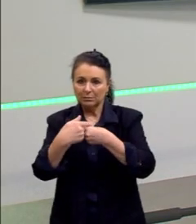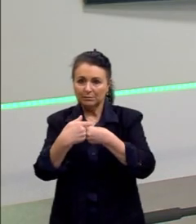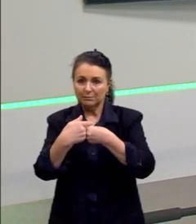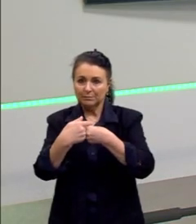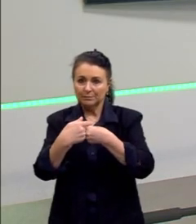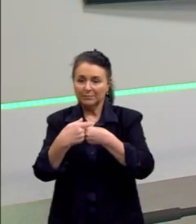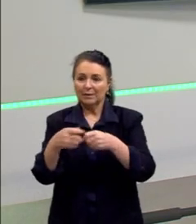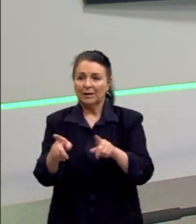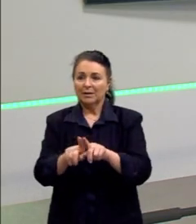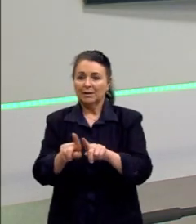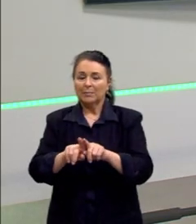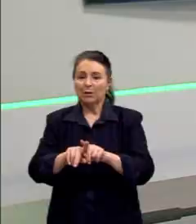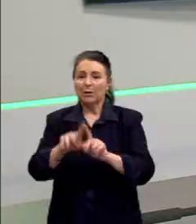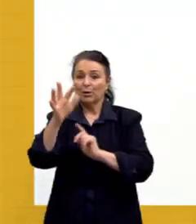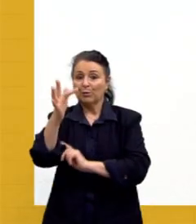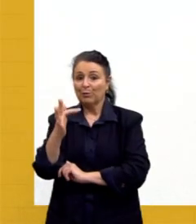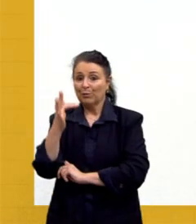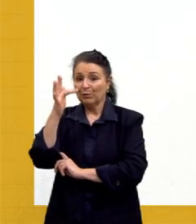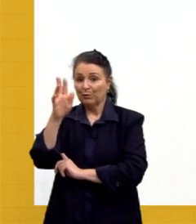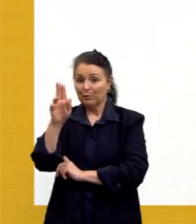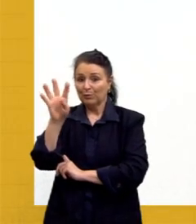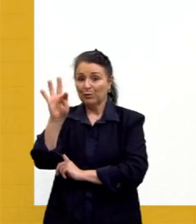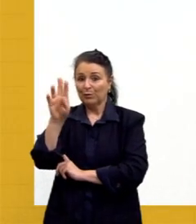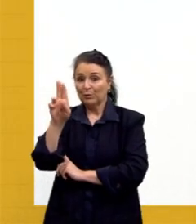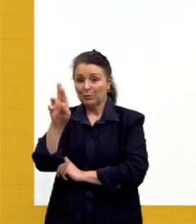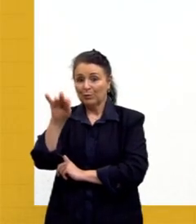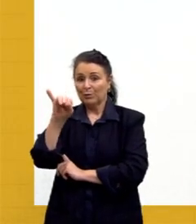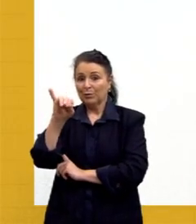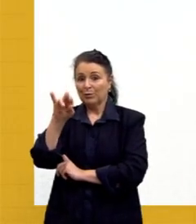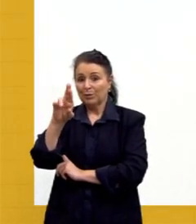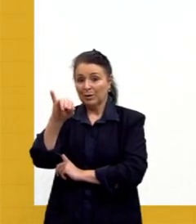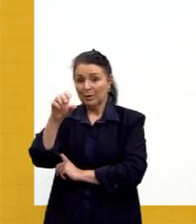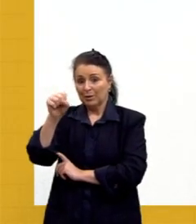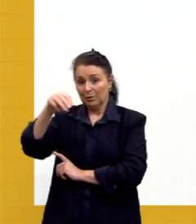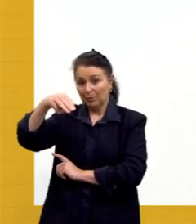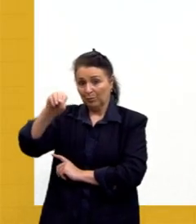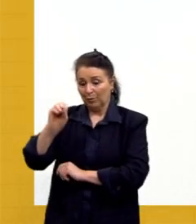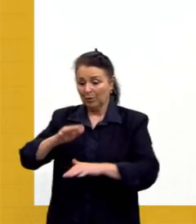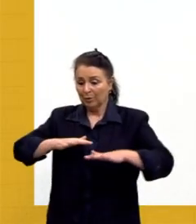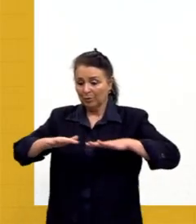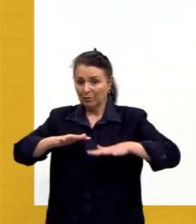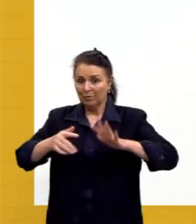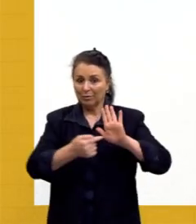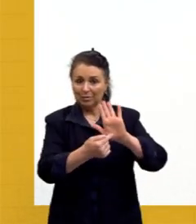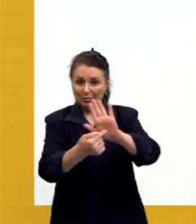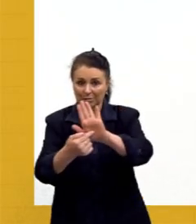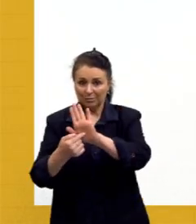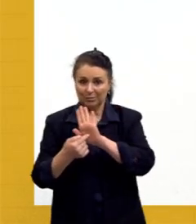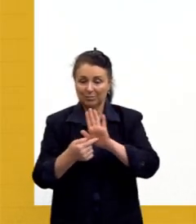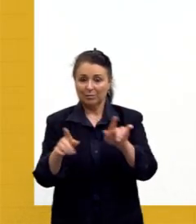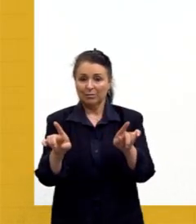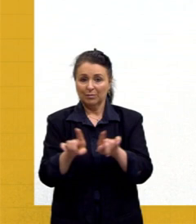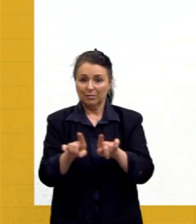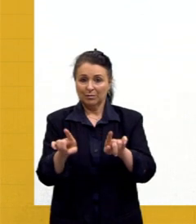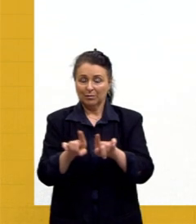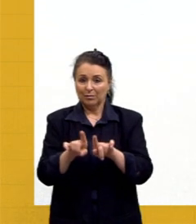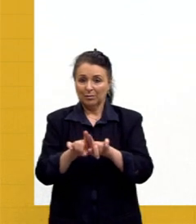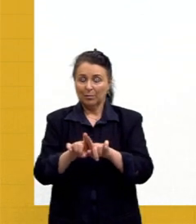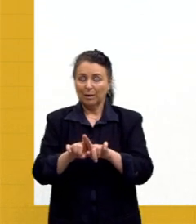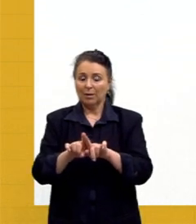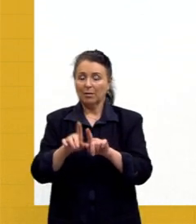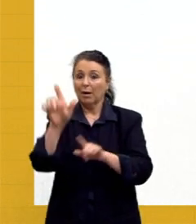Vamos falar sobre o futurismo? Este movimento, pessoal, ele representou também na